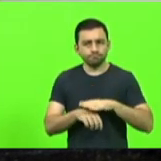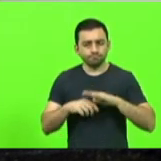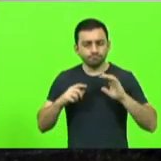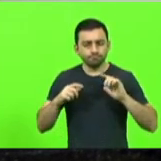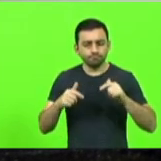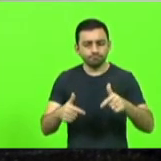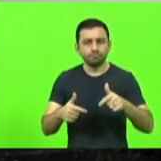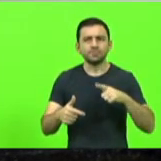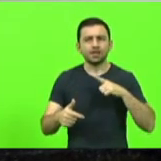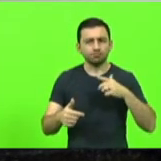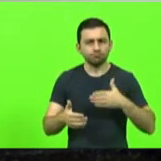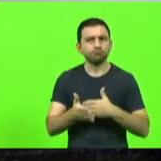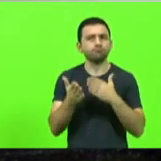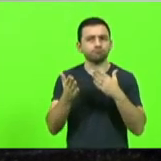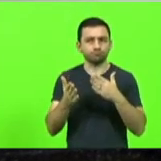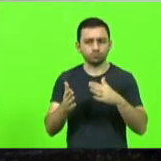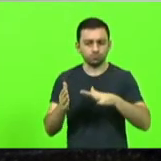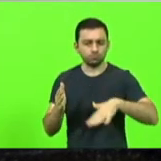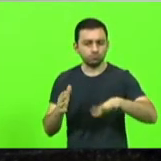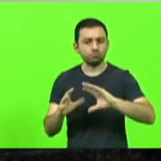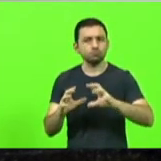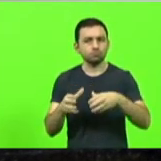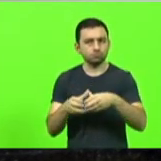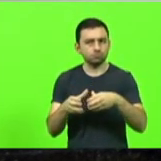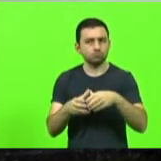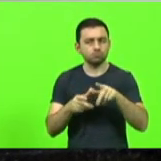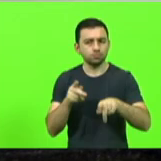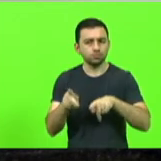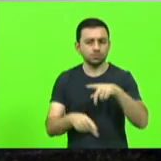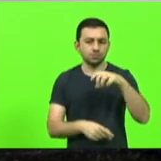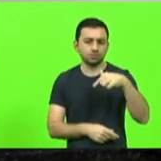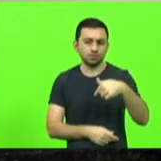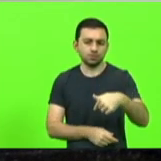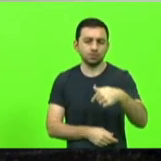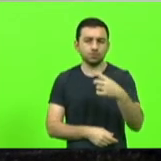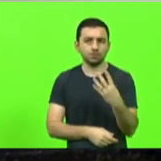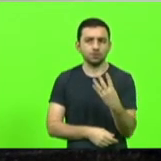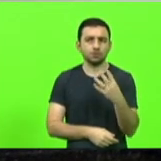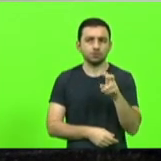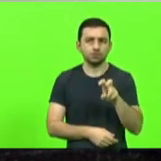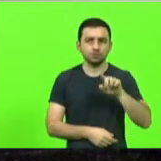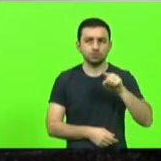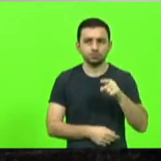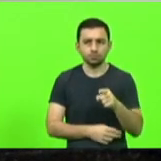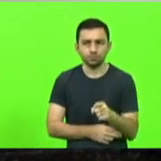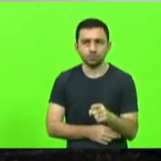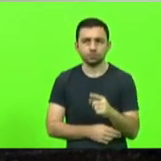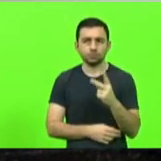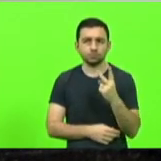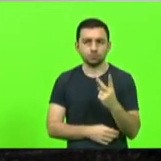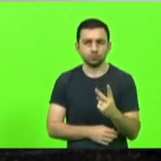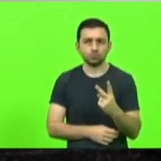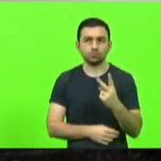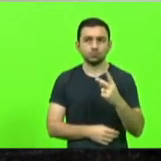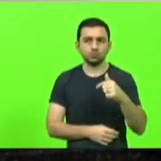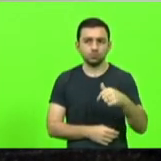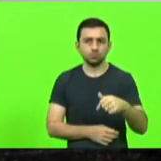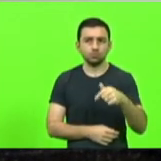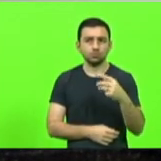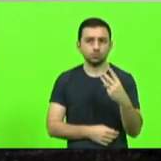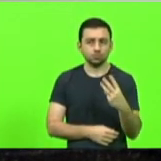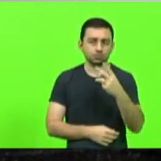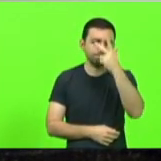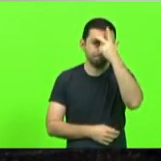indiretamente um público de 745 mil 273